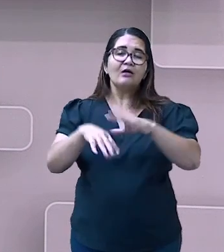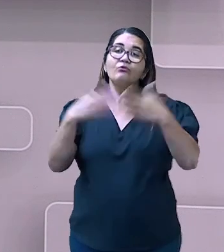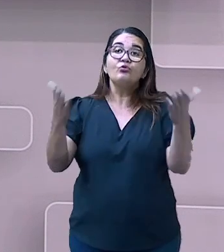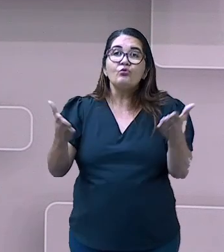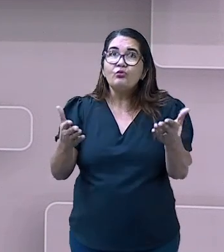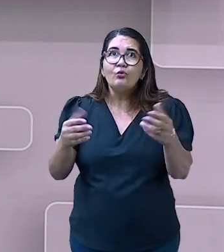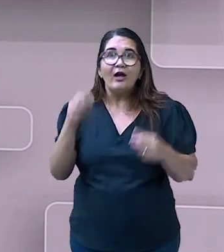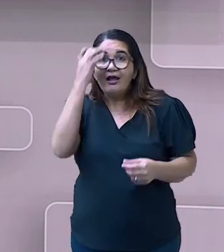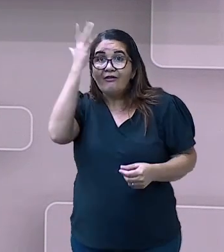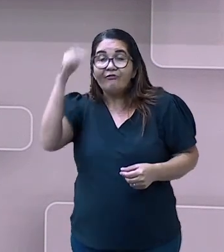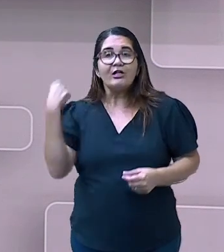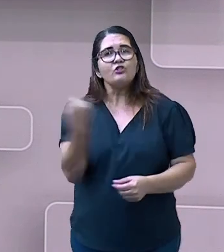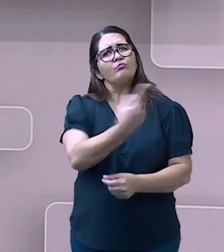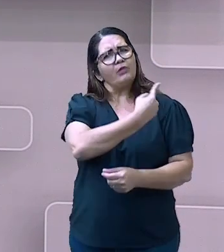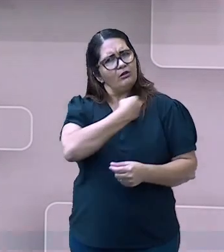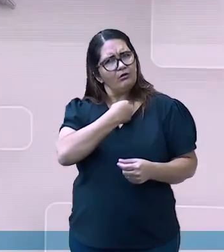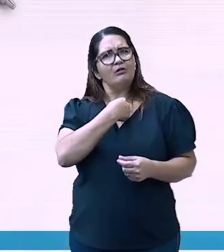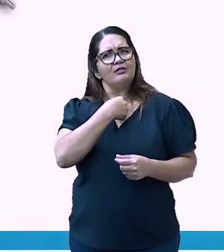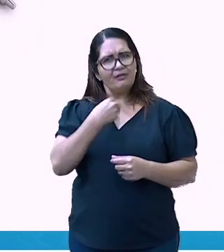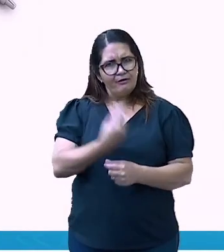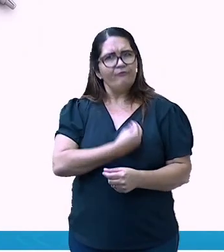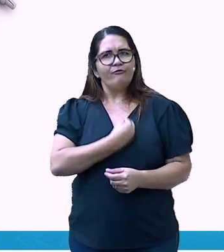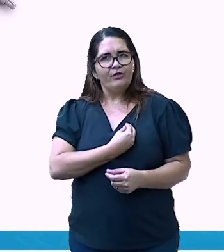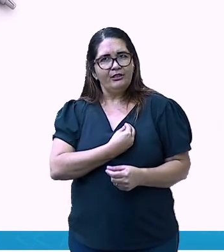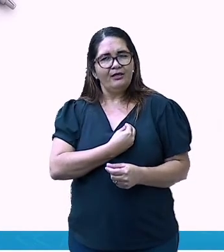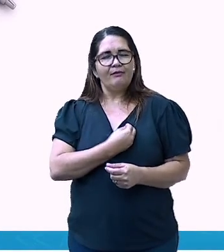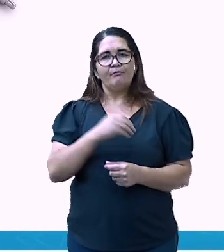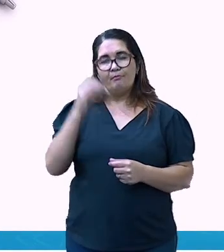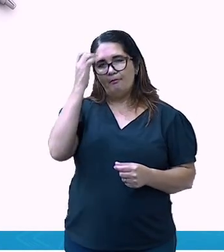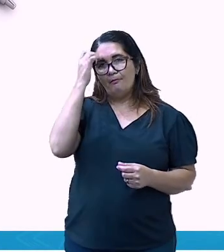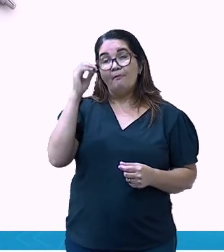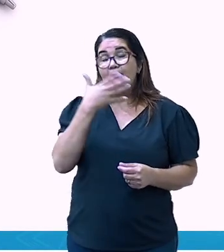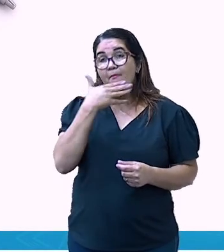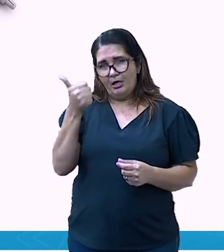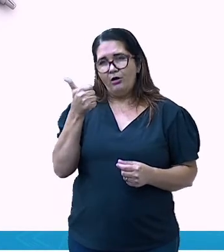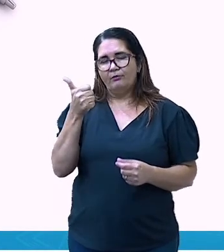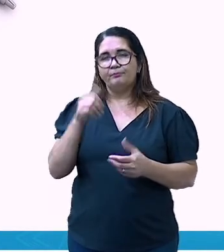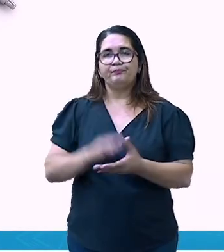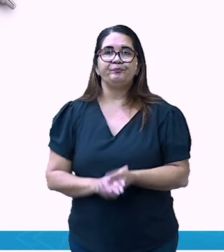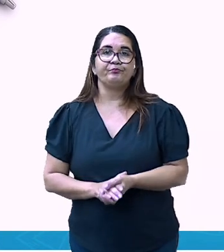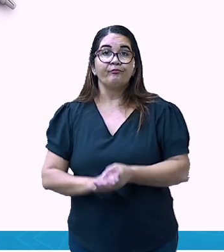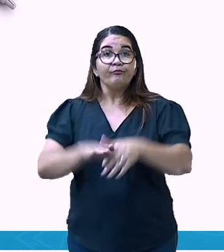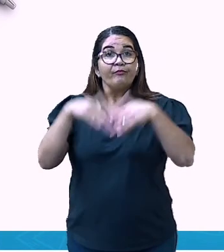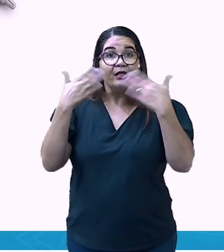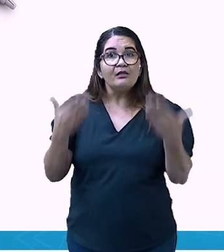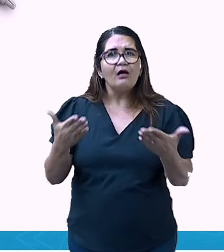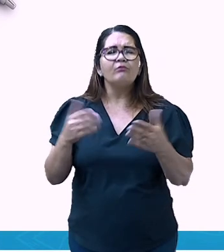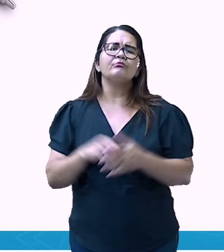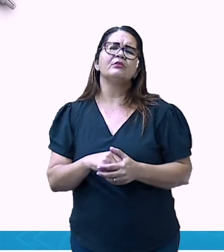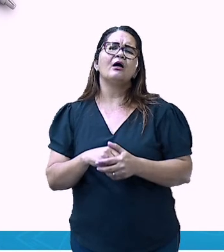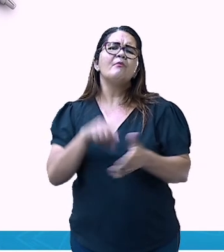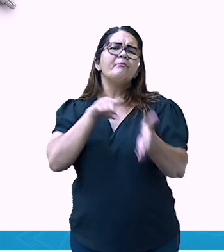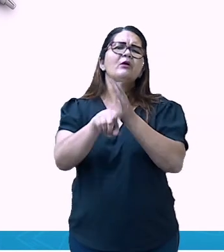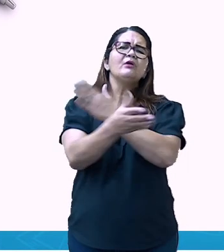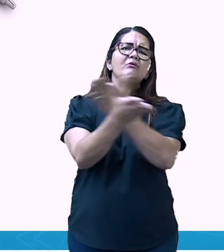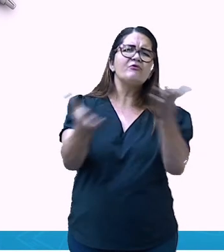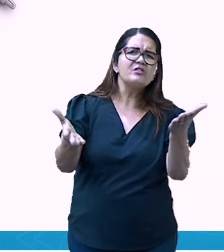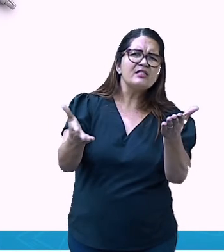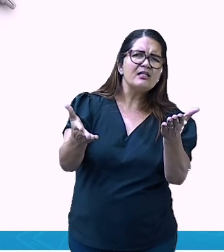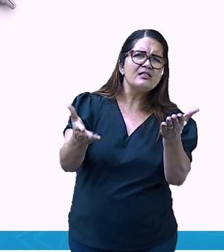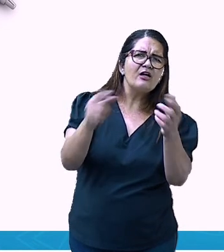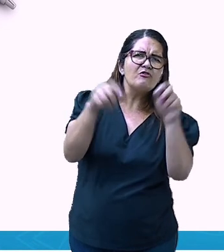vida. E para a atividade de hoje, eu gostaria saber se você já usou algum instrumento